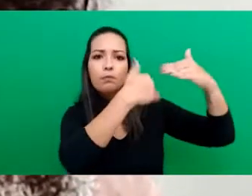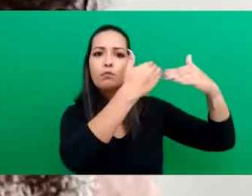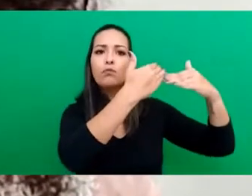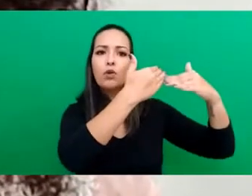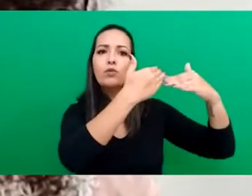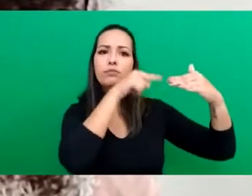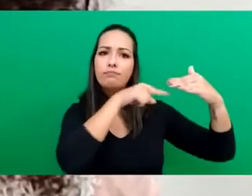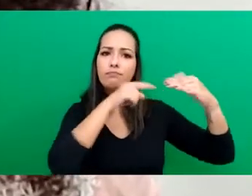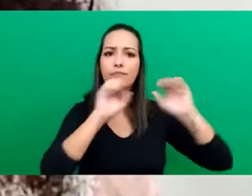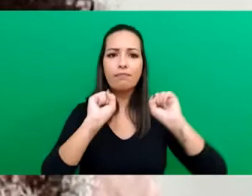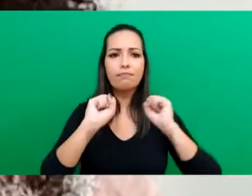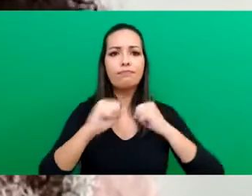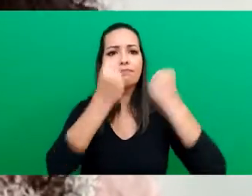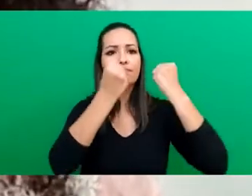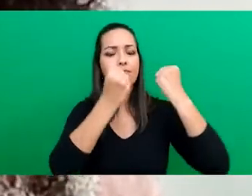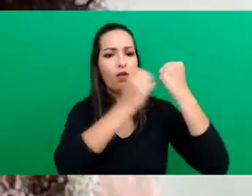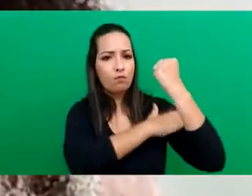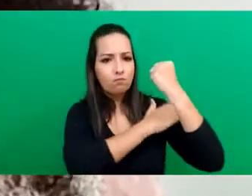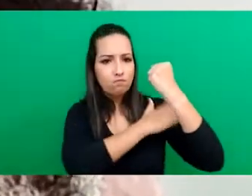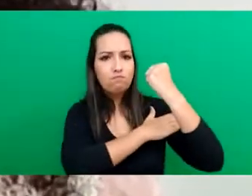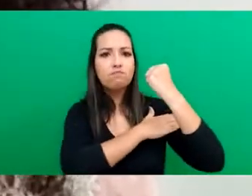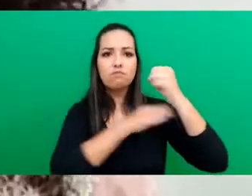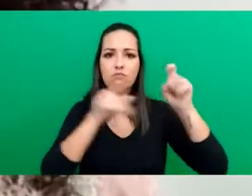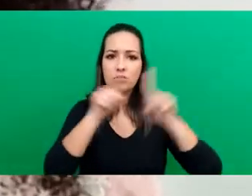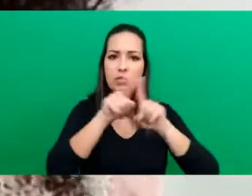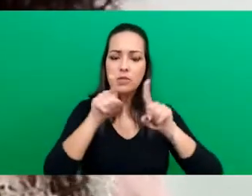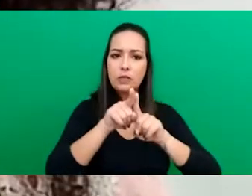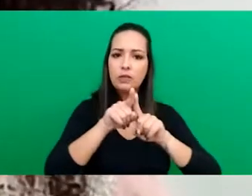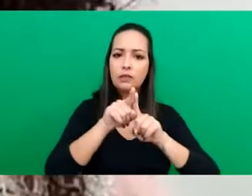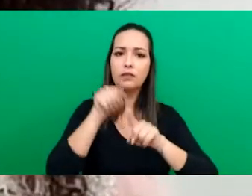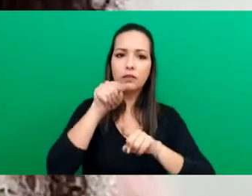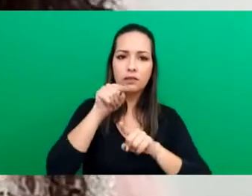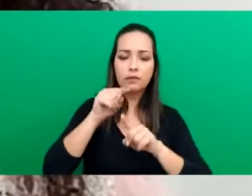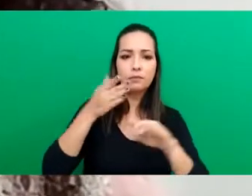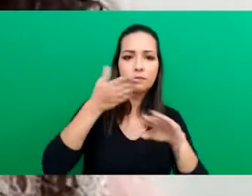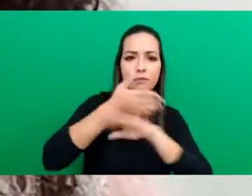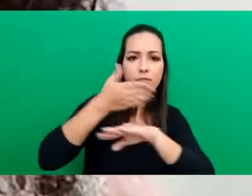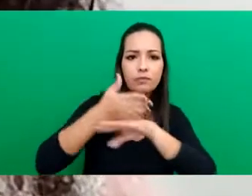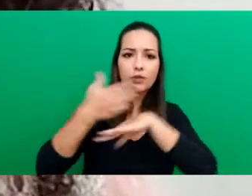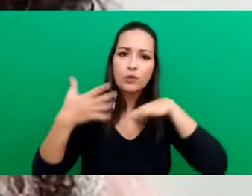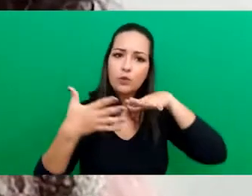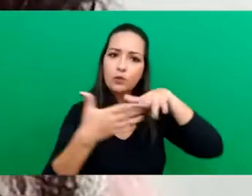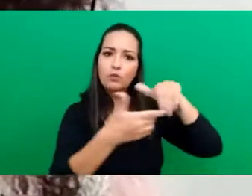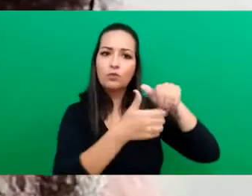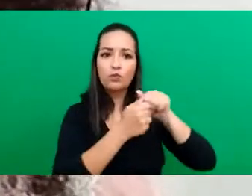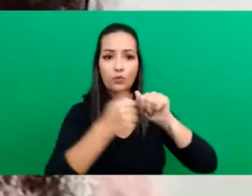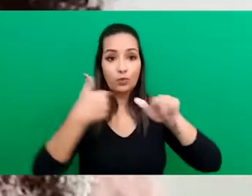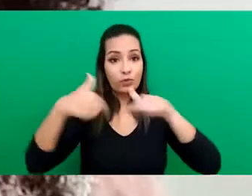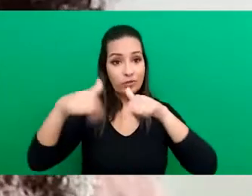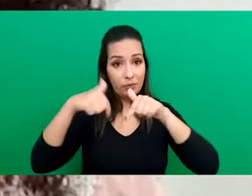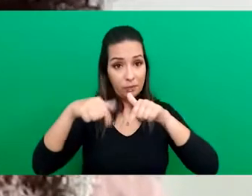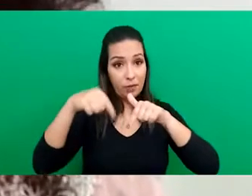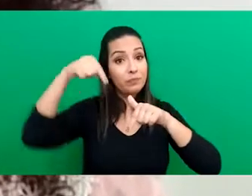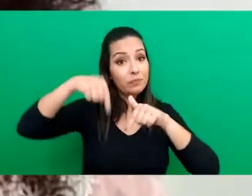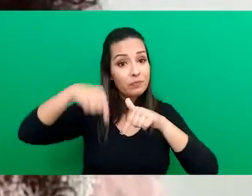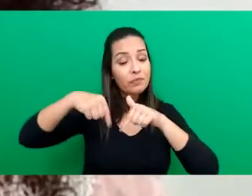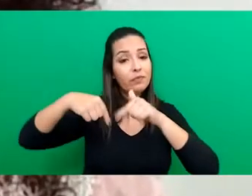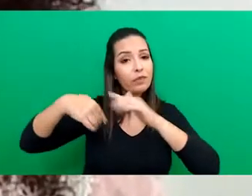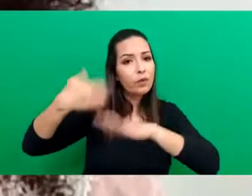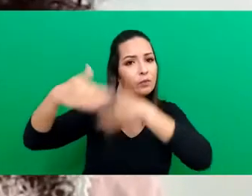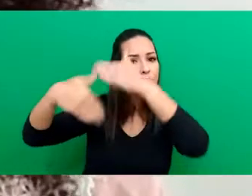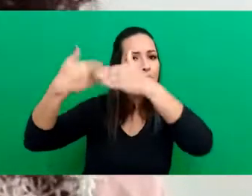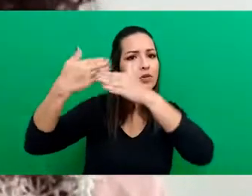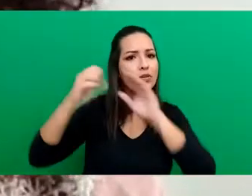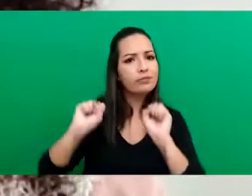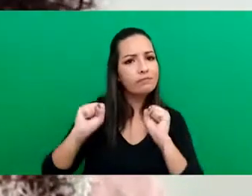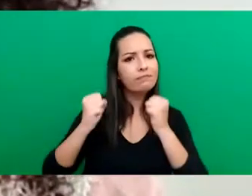empoderamento para a inserção também nesse mundo do trabalho. Dentro desse processo